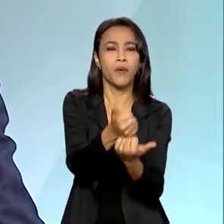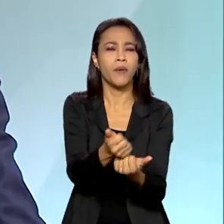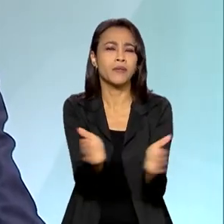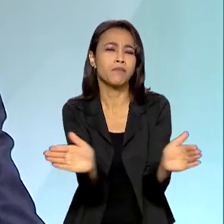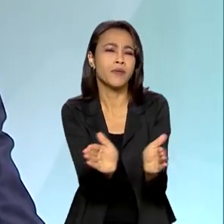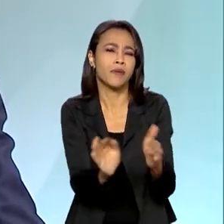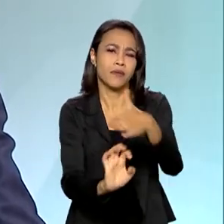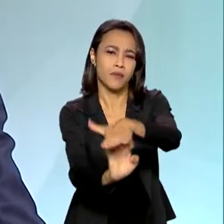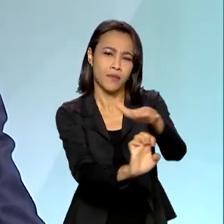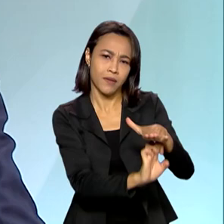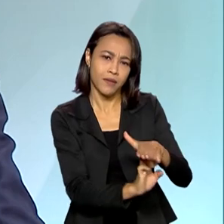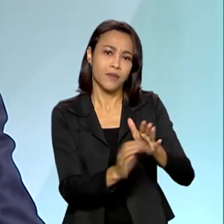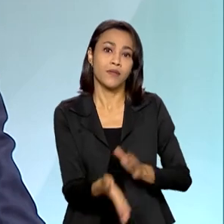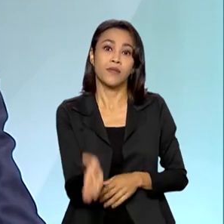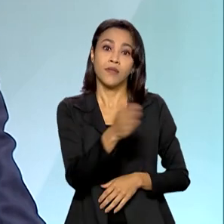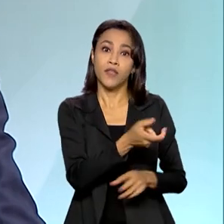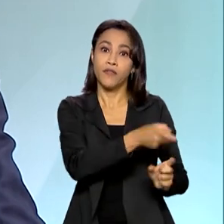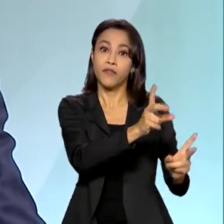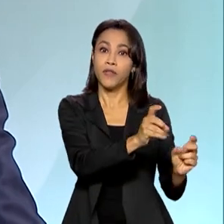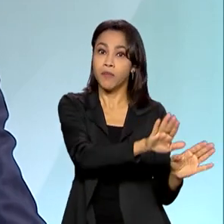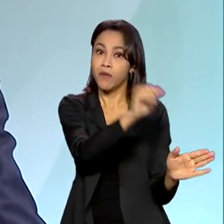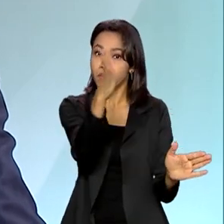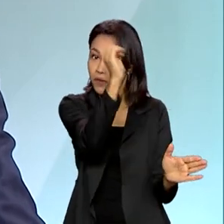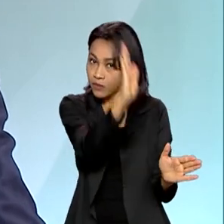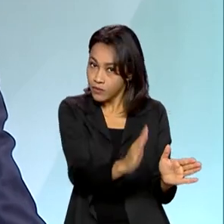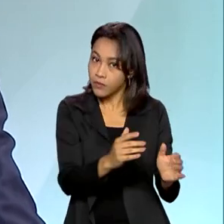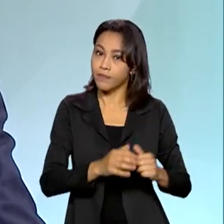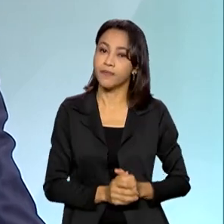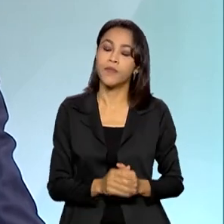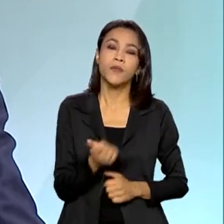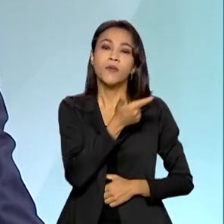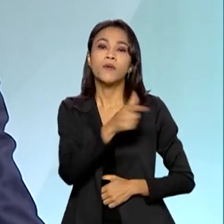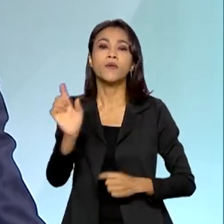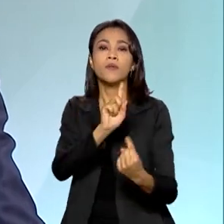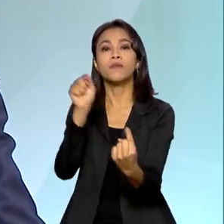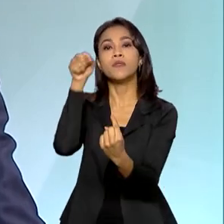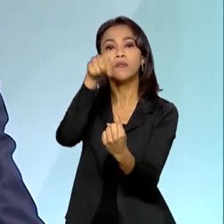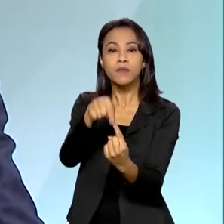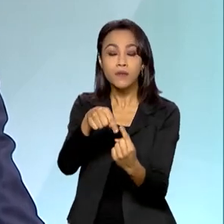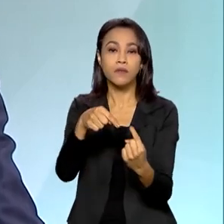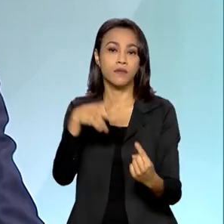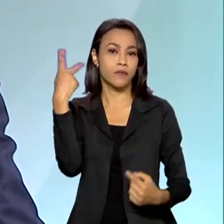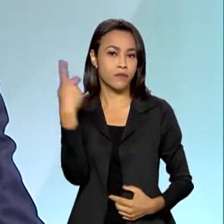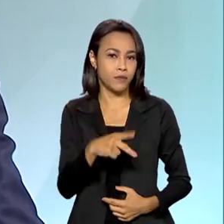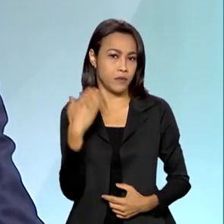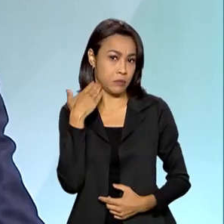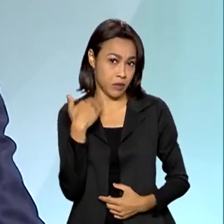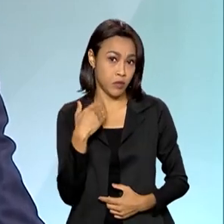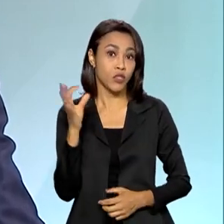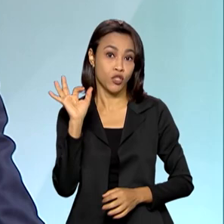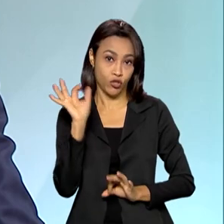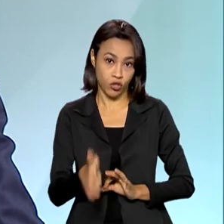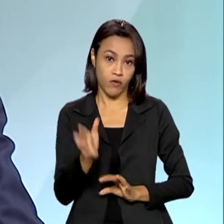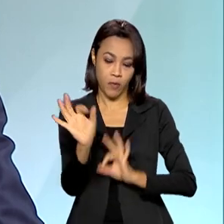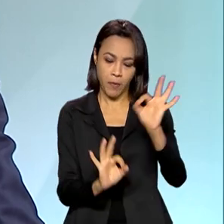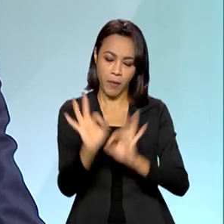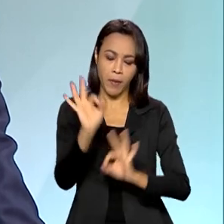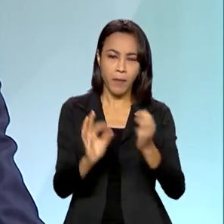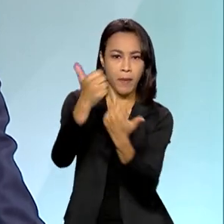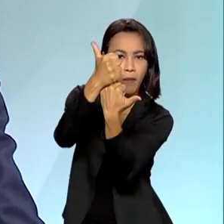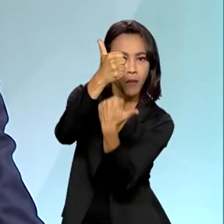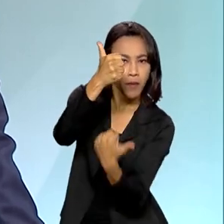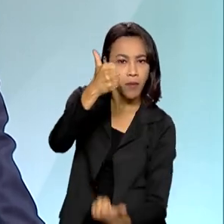país, comércio exterior, por exemplo. Um outro grande objetivo que também foi estabelecido pela administração